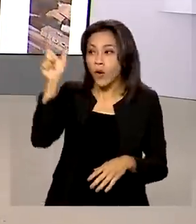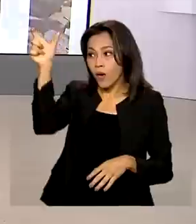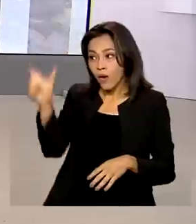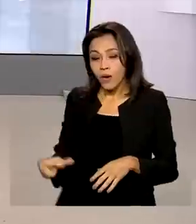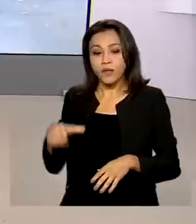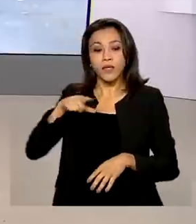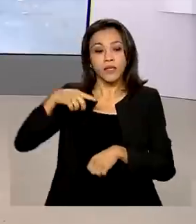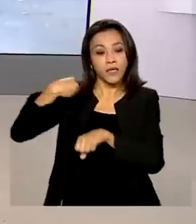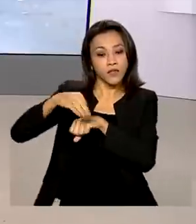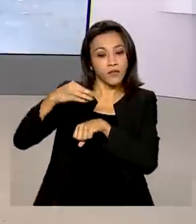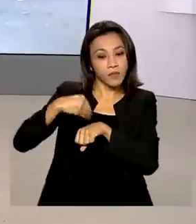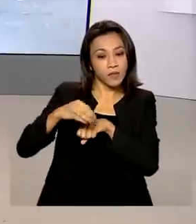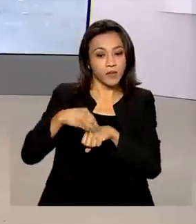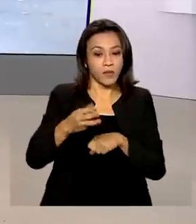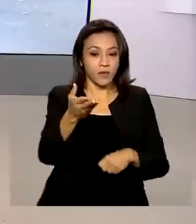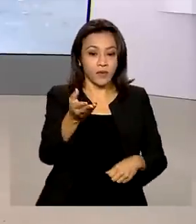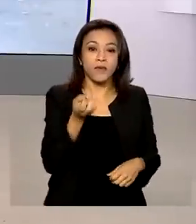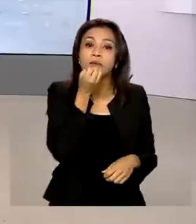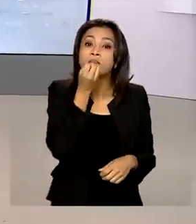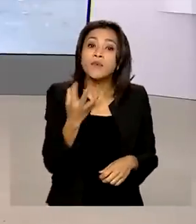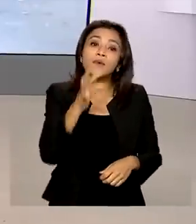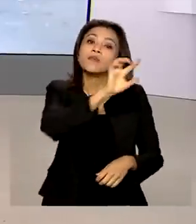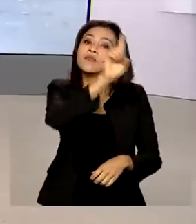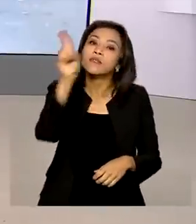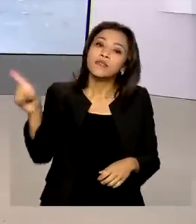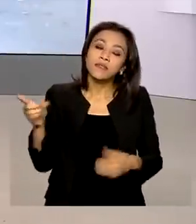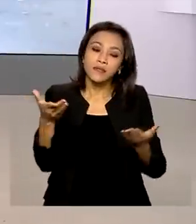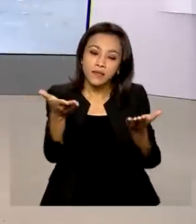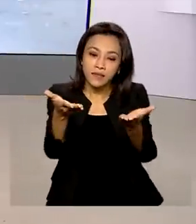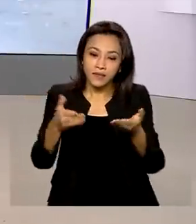informações ao vivo para a gente. Bom dia, Márcia.